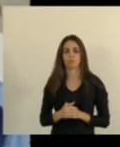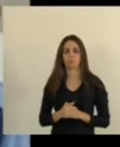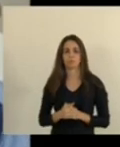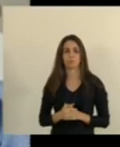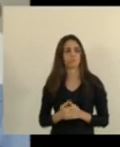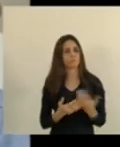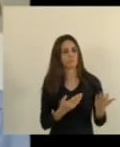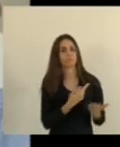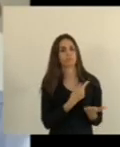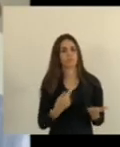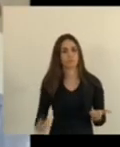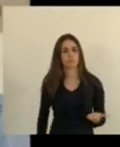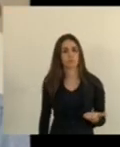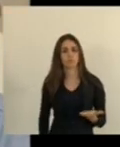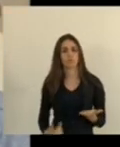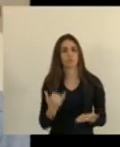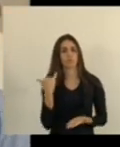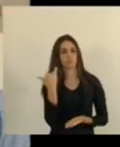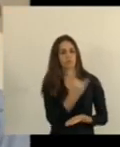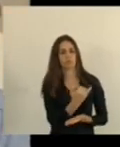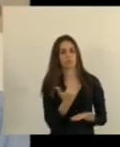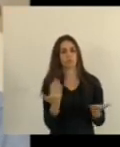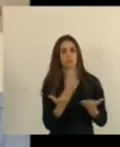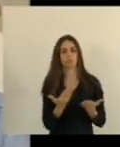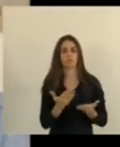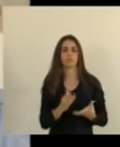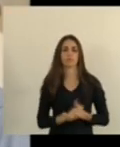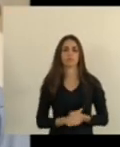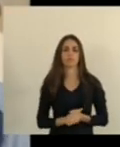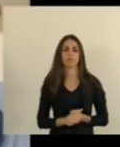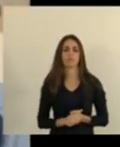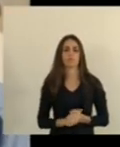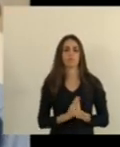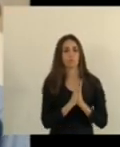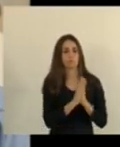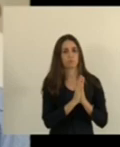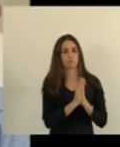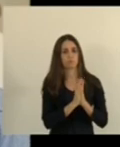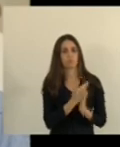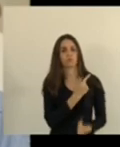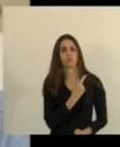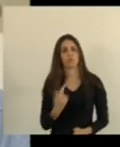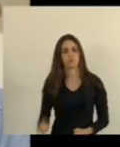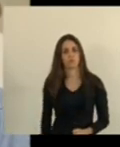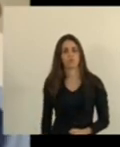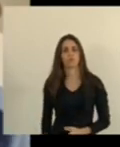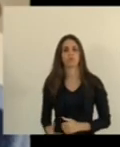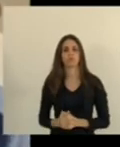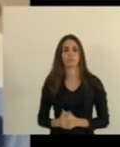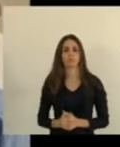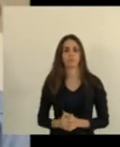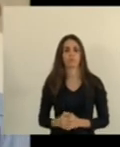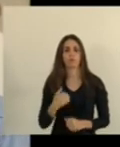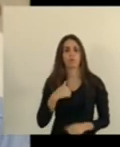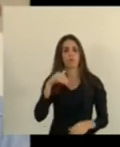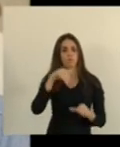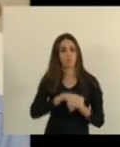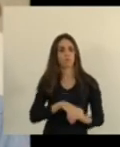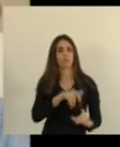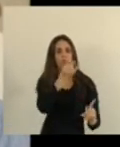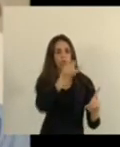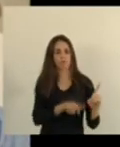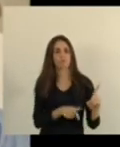governador estou me dirigindo a vossa excelência nesse momento por gentileza senhor governador eu votei em vossa excelência